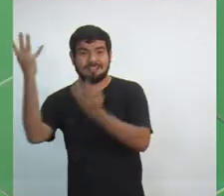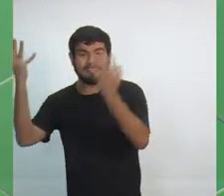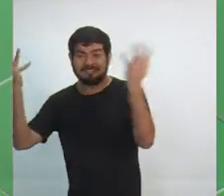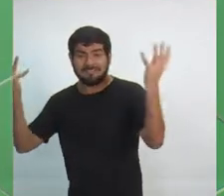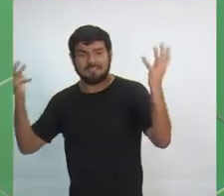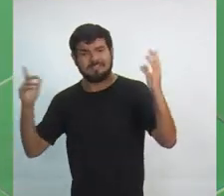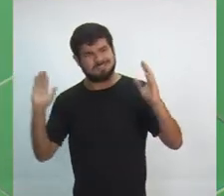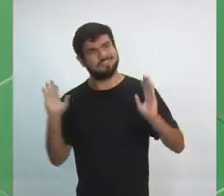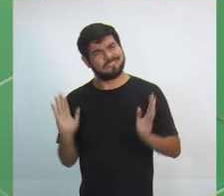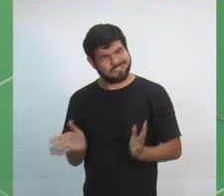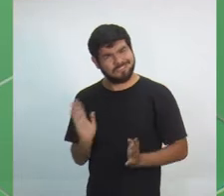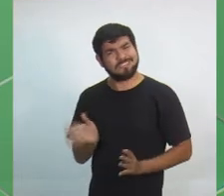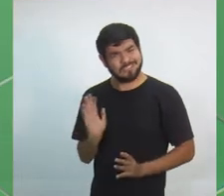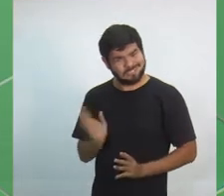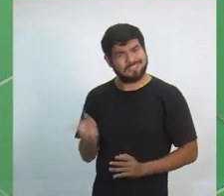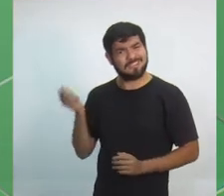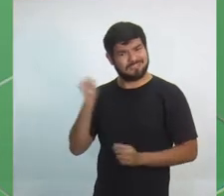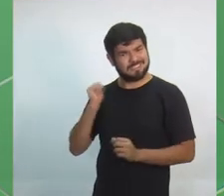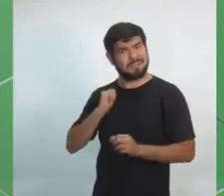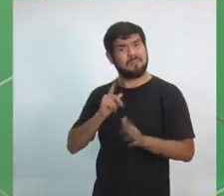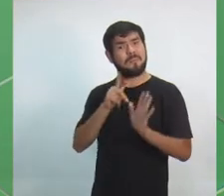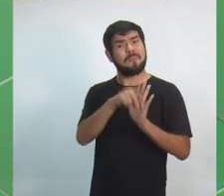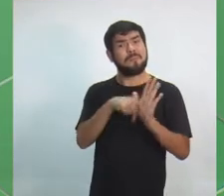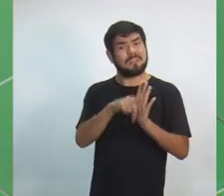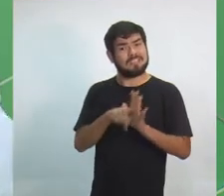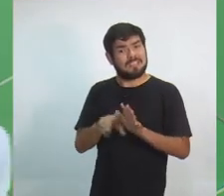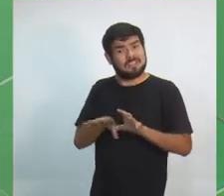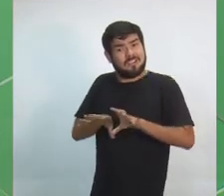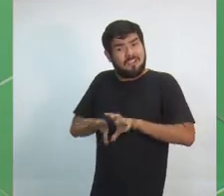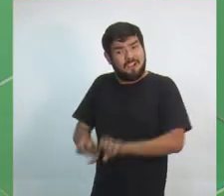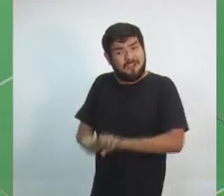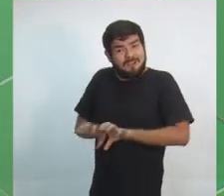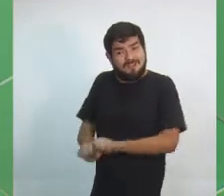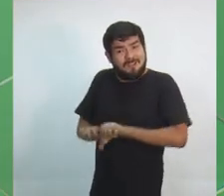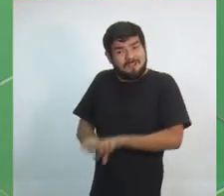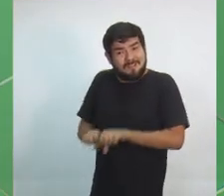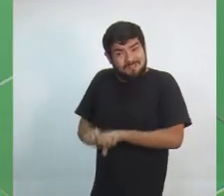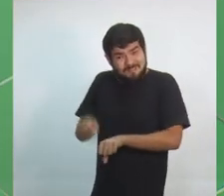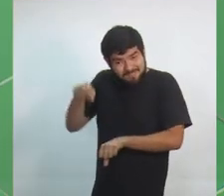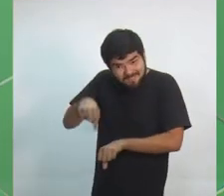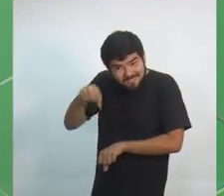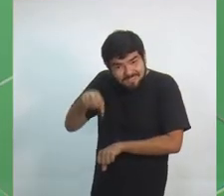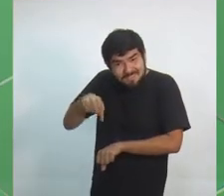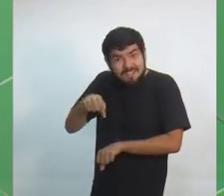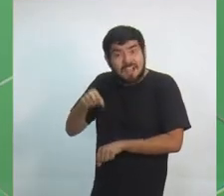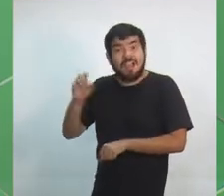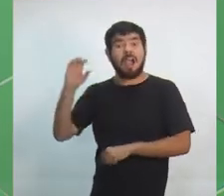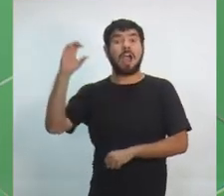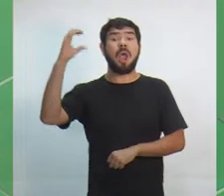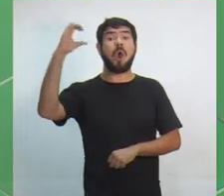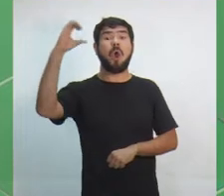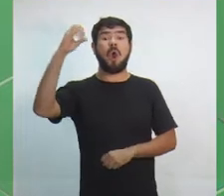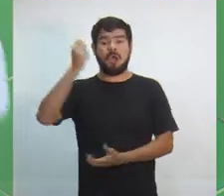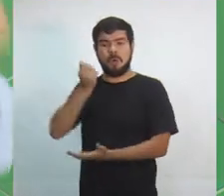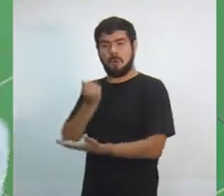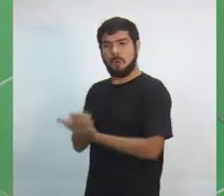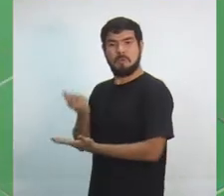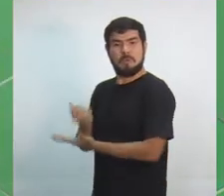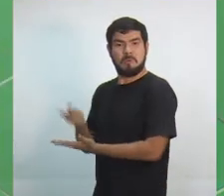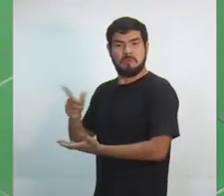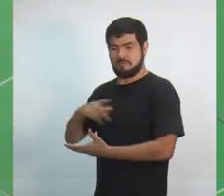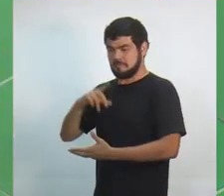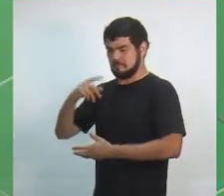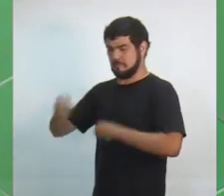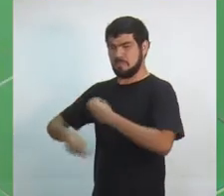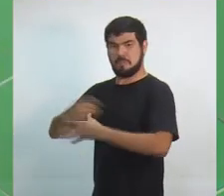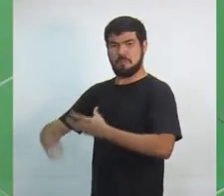Fizemos um projeto do açaí, que a Coca-Cola compra todo o açaí produzido no Amazonas. Ele é feito, embalado e vendido no Brasil